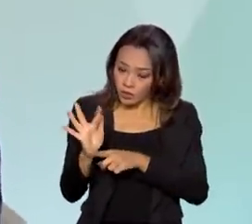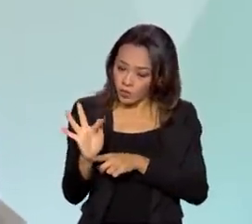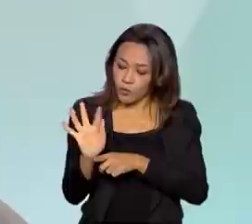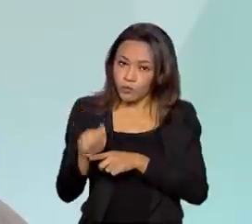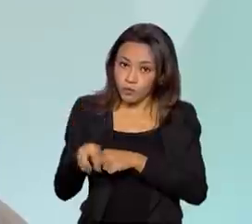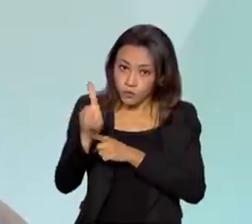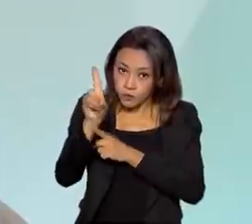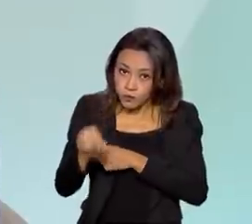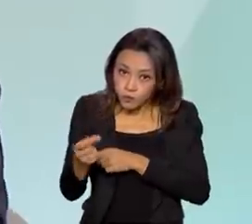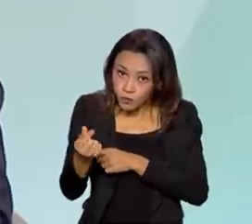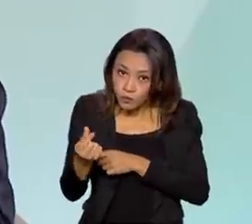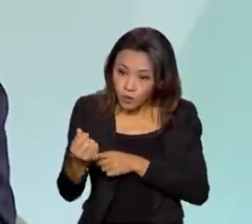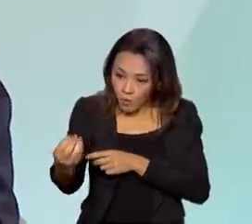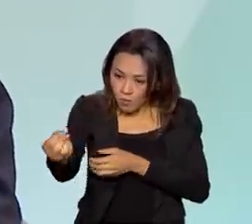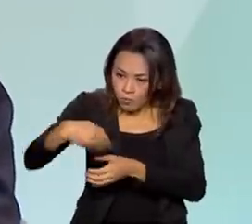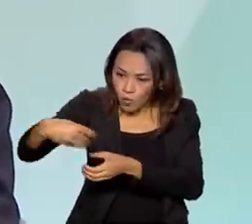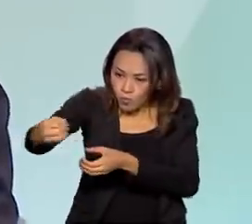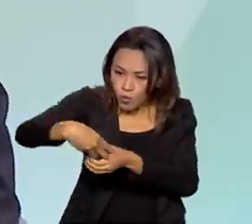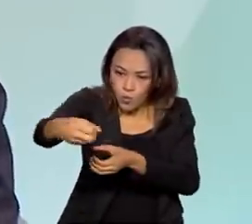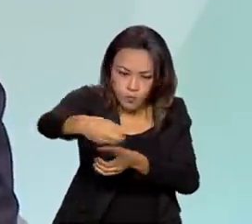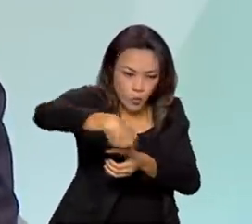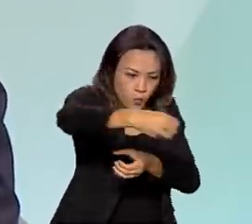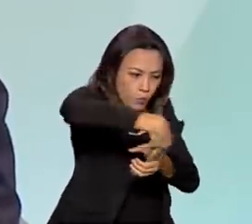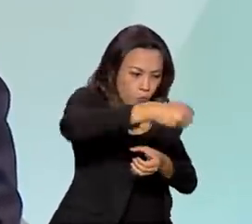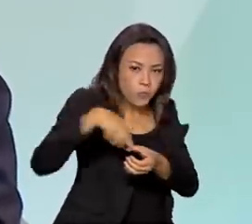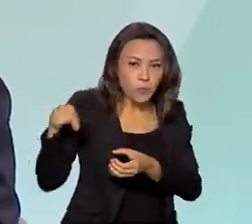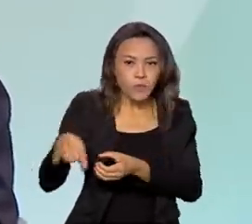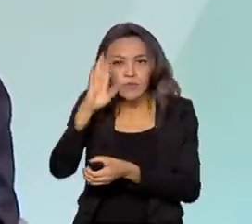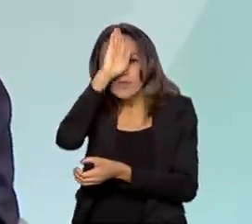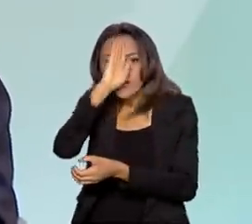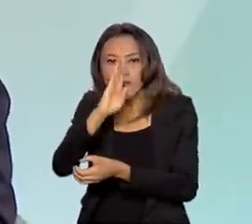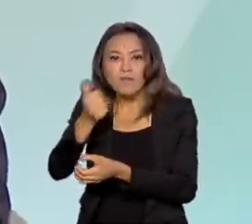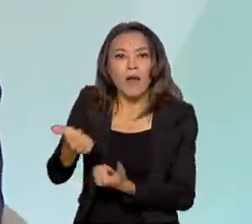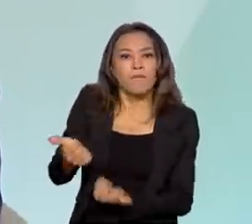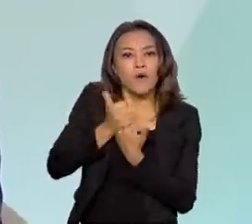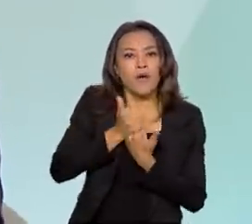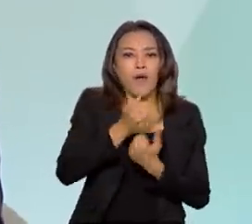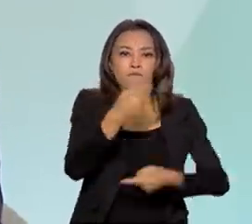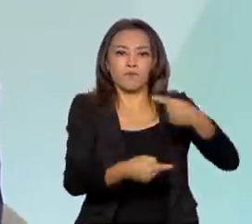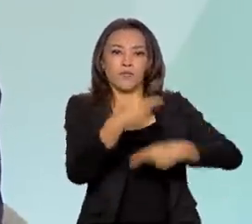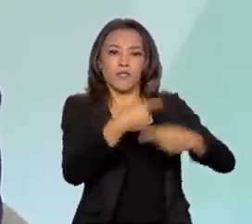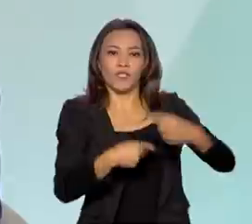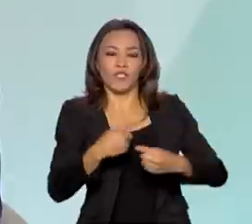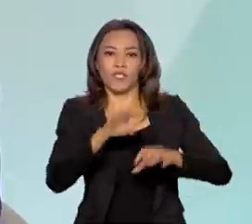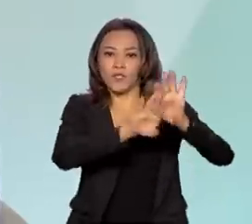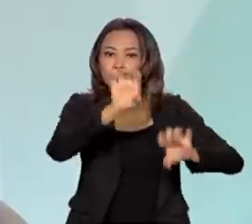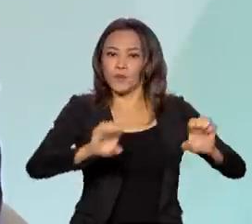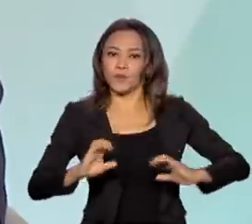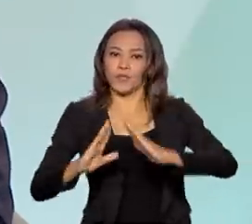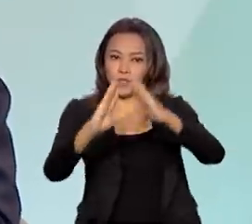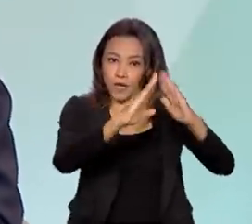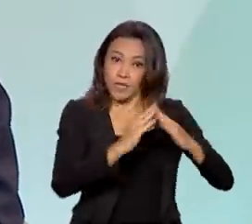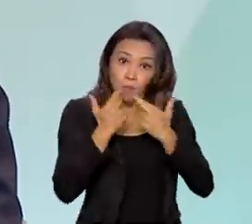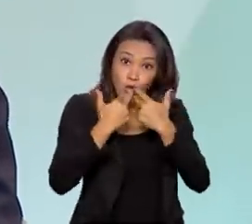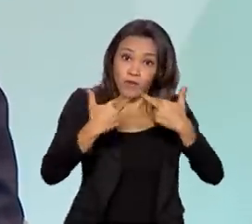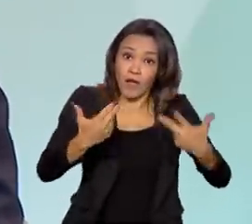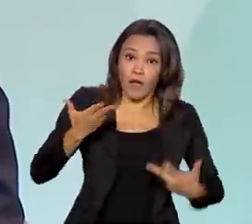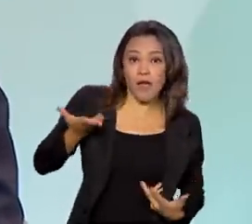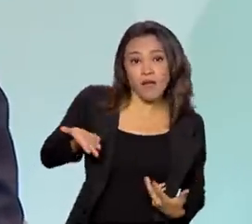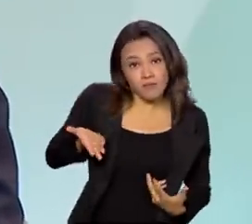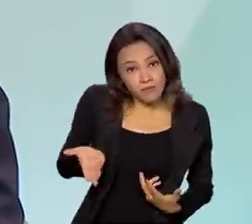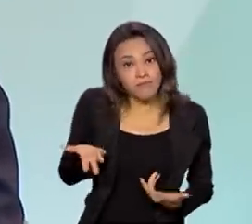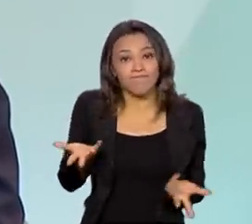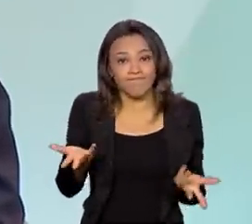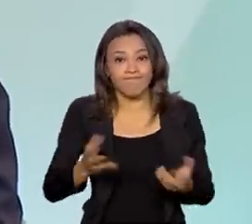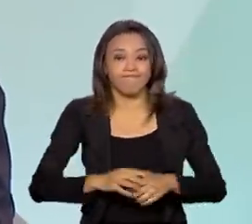gratuitamente, para que a gente possa iniciar essa política. Então, é uma inovação, tanto em termos de política, quanto de fonte de